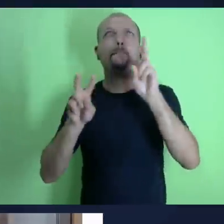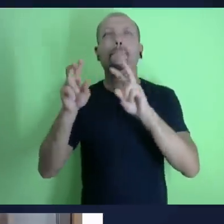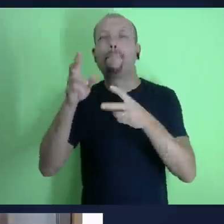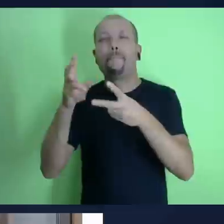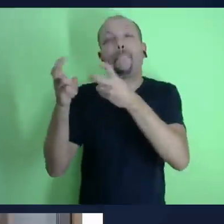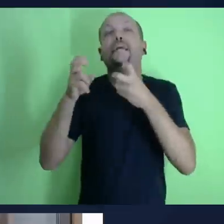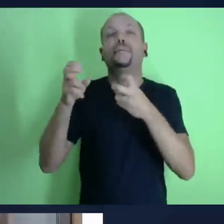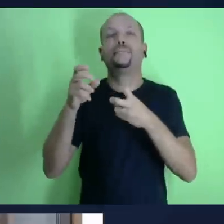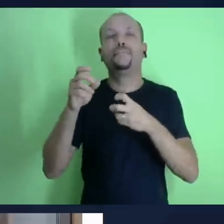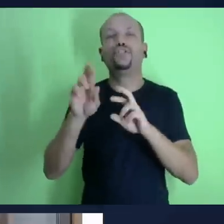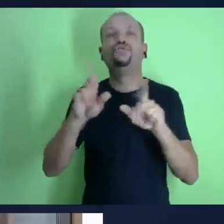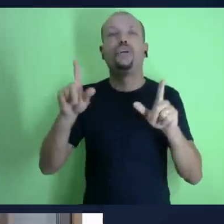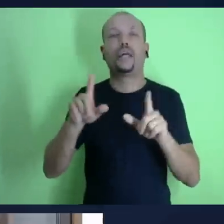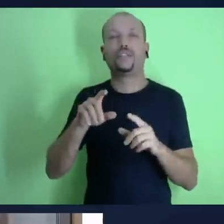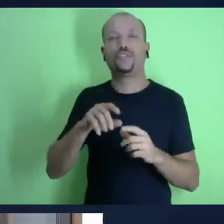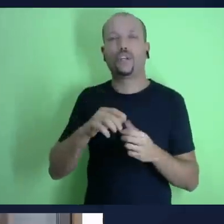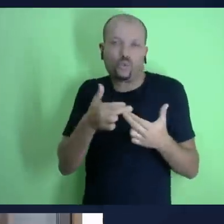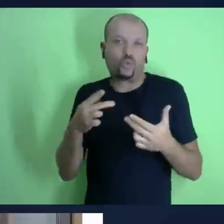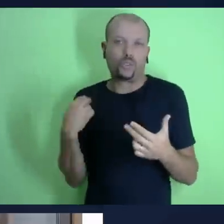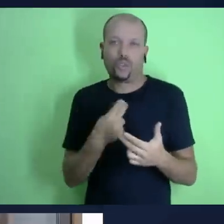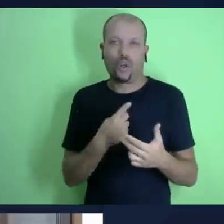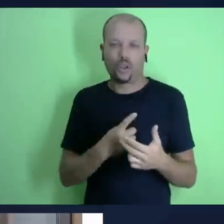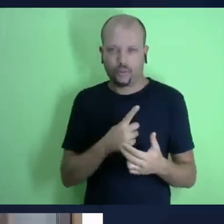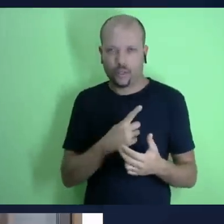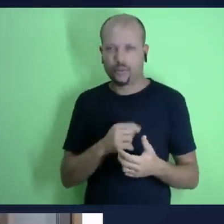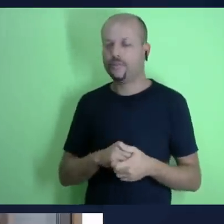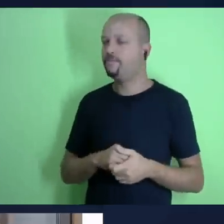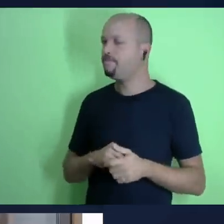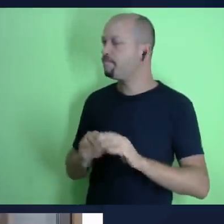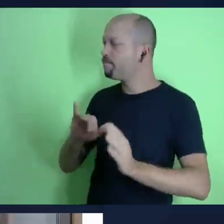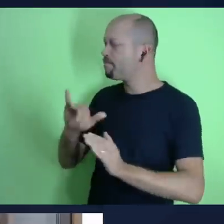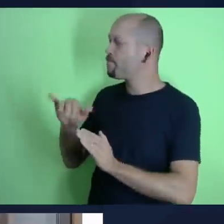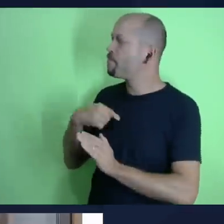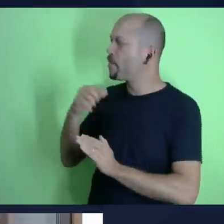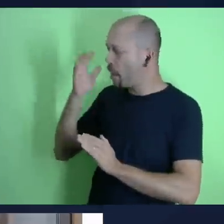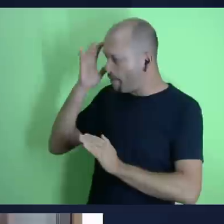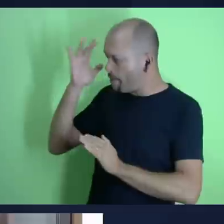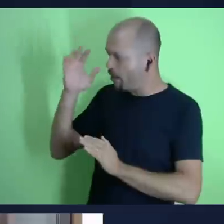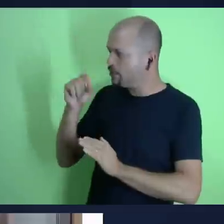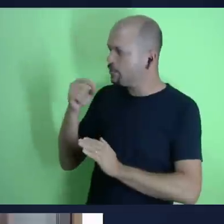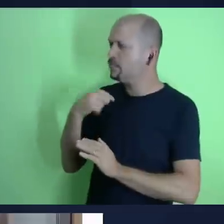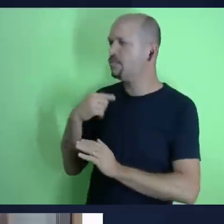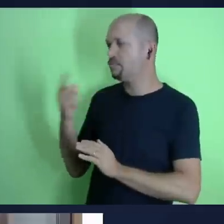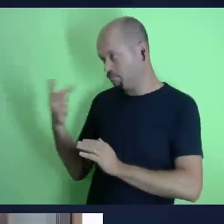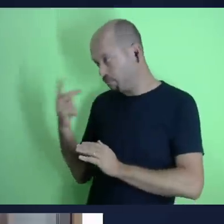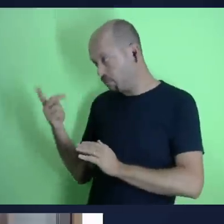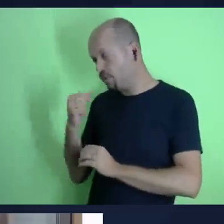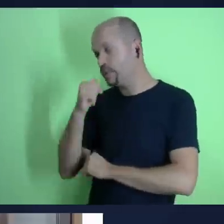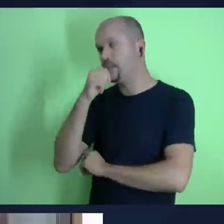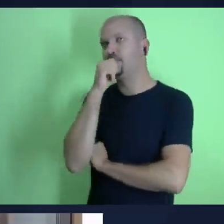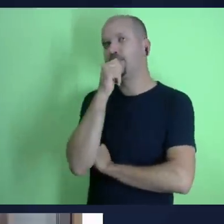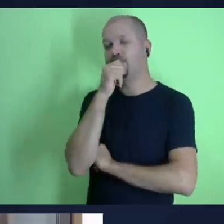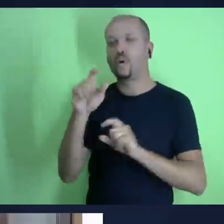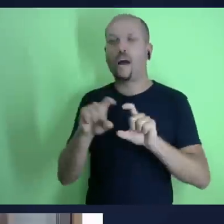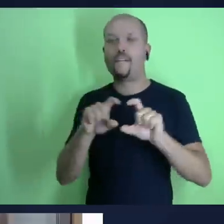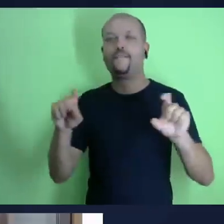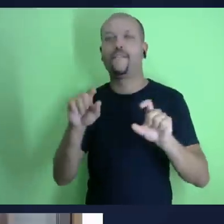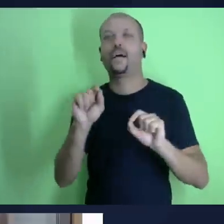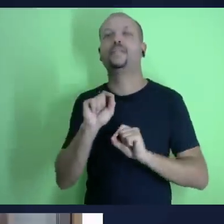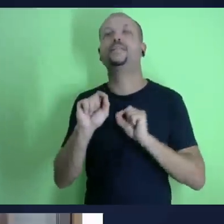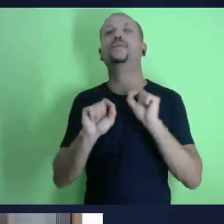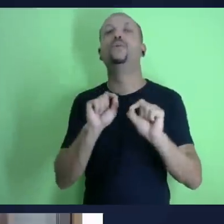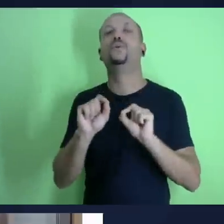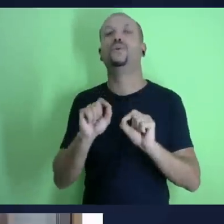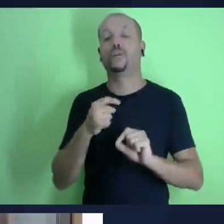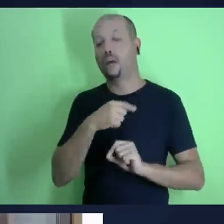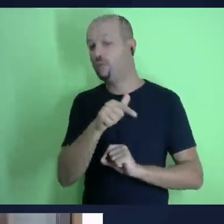tudo mas eu sou filho do dono né e deus de fato é o dono de tudo lá em salmo 50 verso 10 a 12 ele